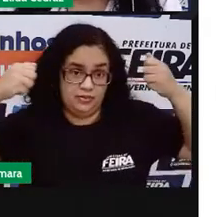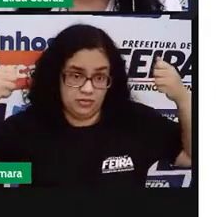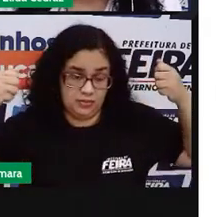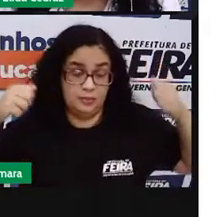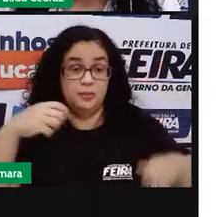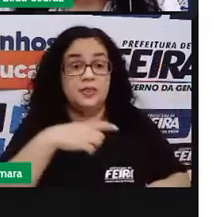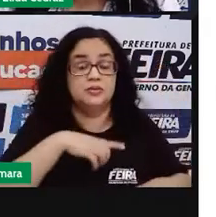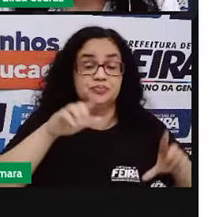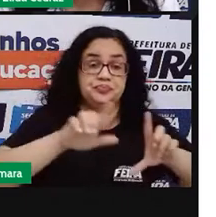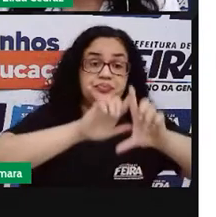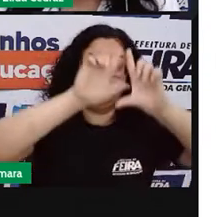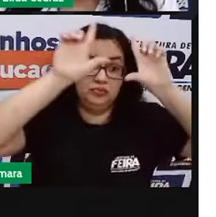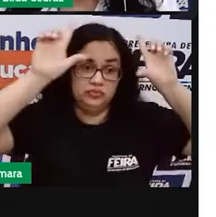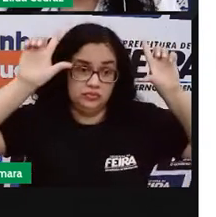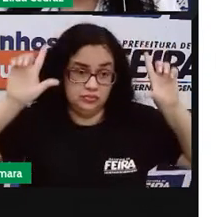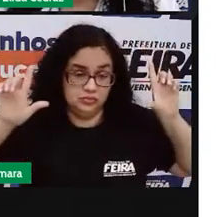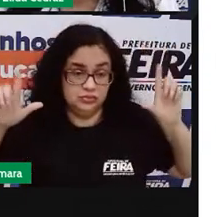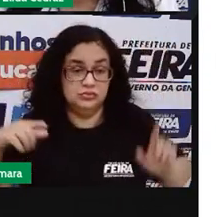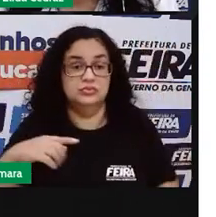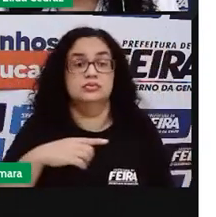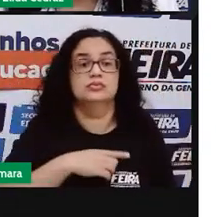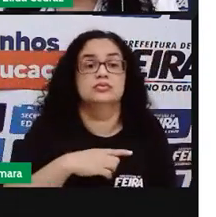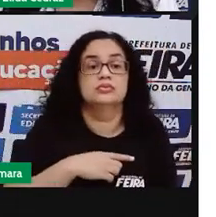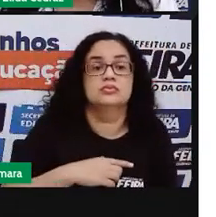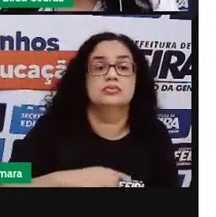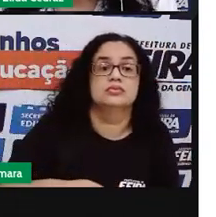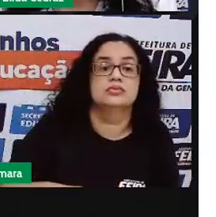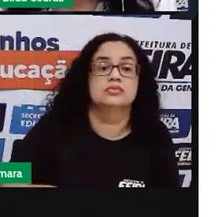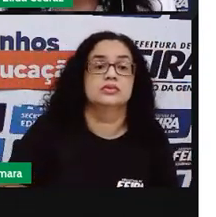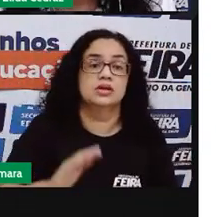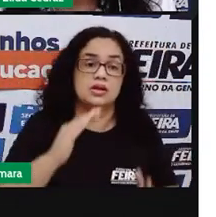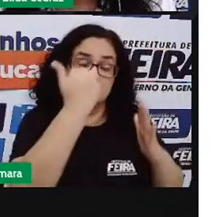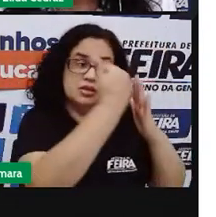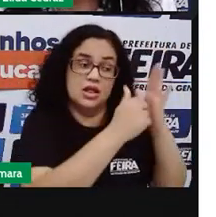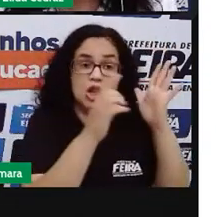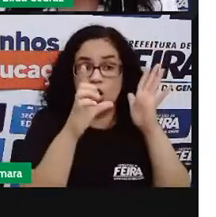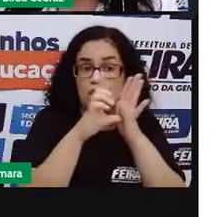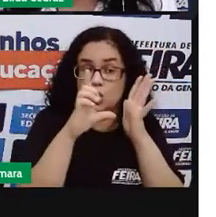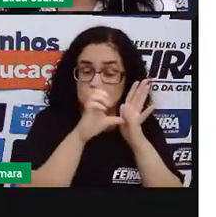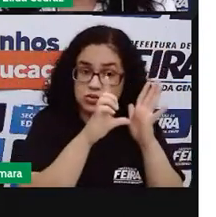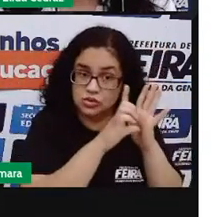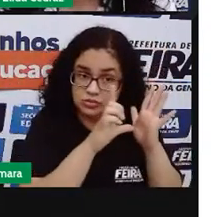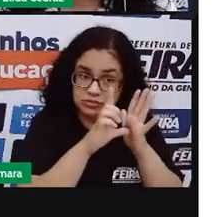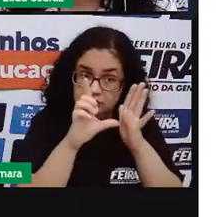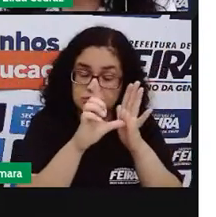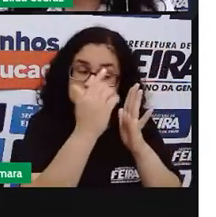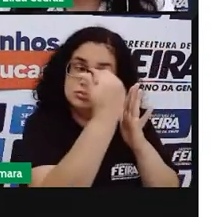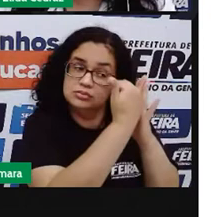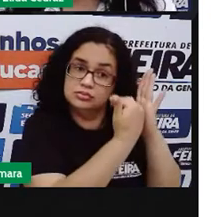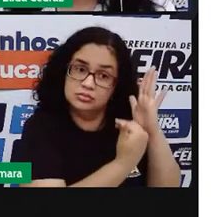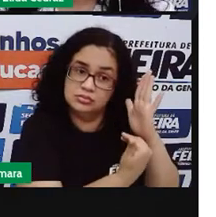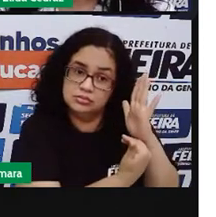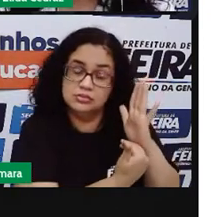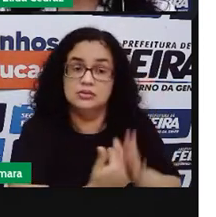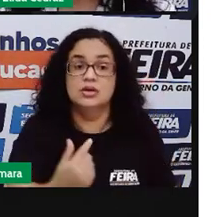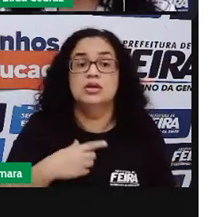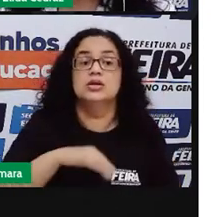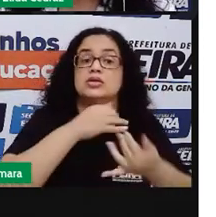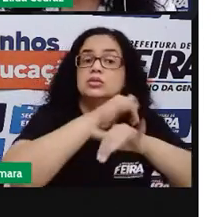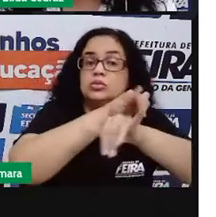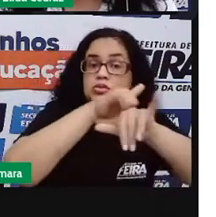temos os cartazes, os banners que ficam na porta das lojas. E nós temos os